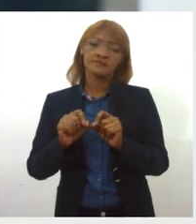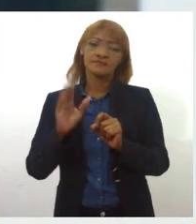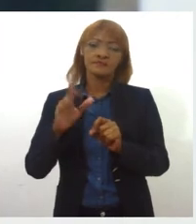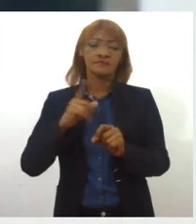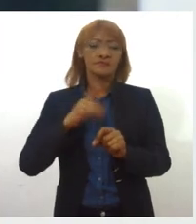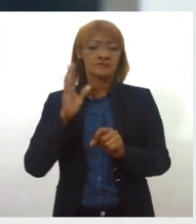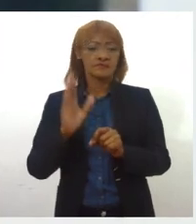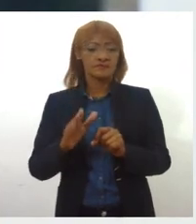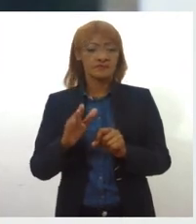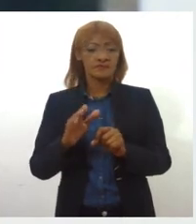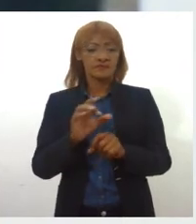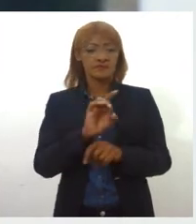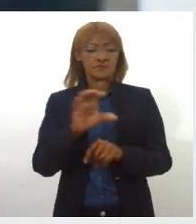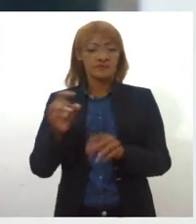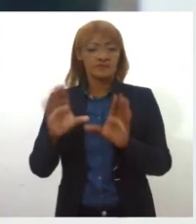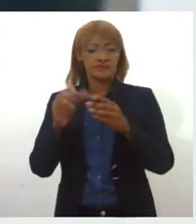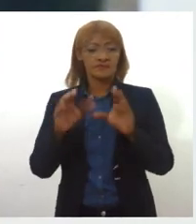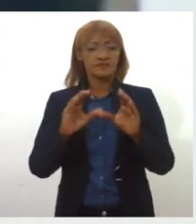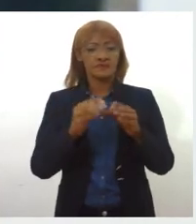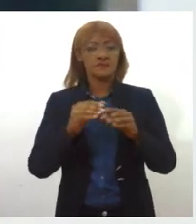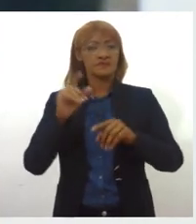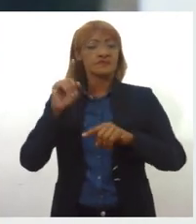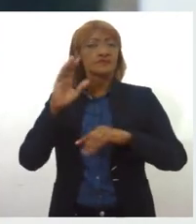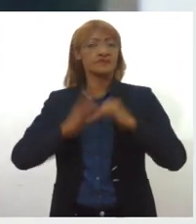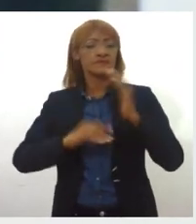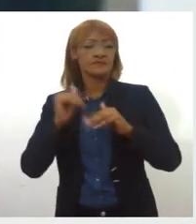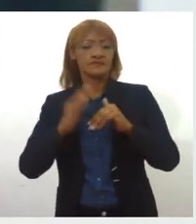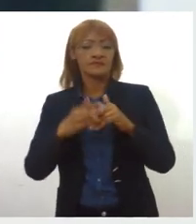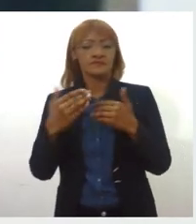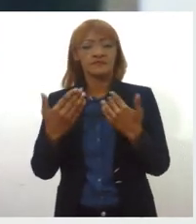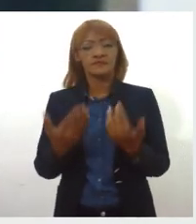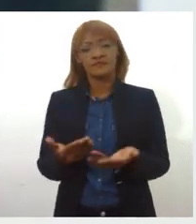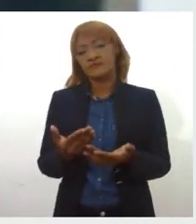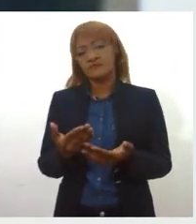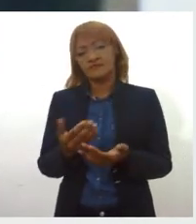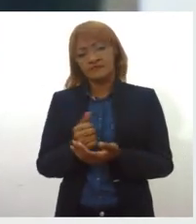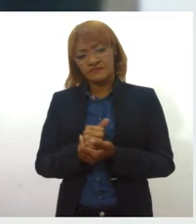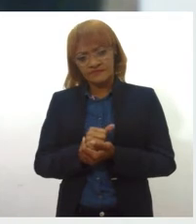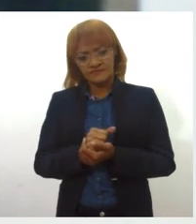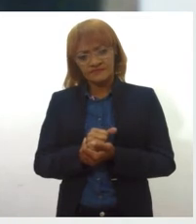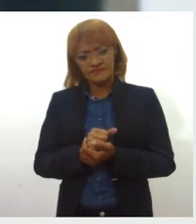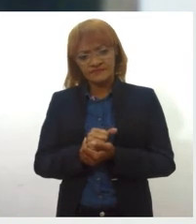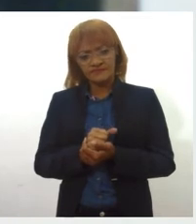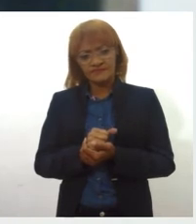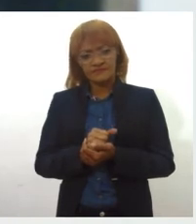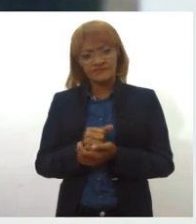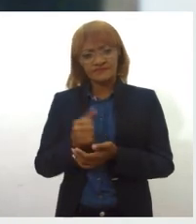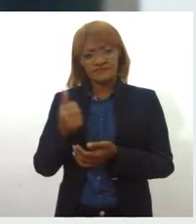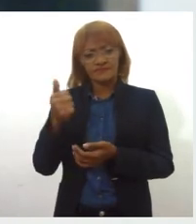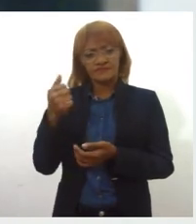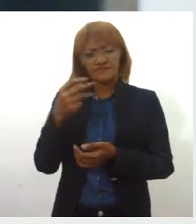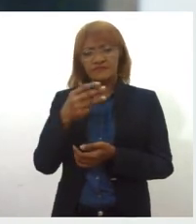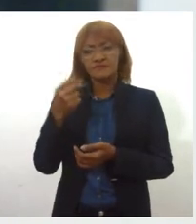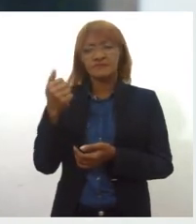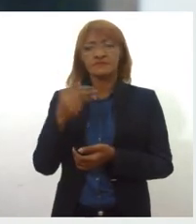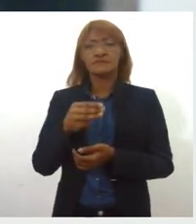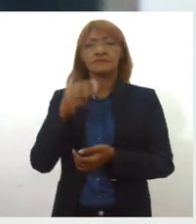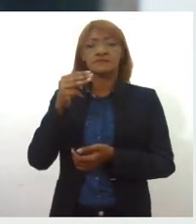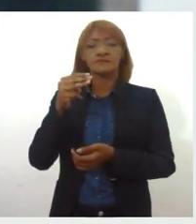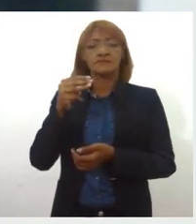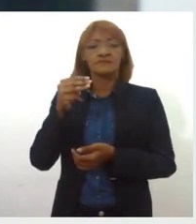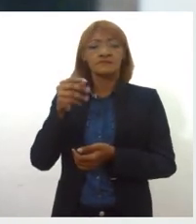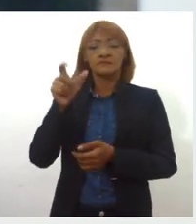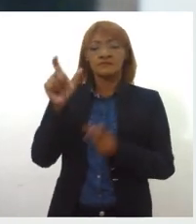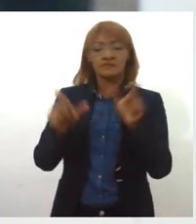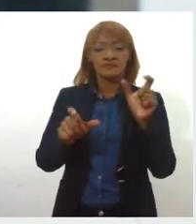atletas e técnicos para participar das competições. Então, quem estiver cadastrado nesse programa, hoje a gente tem 13 entidades, mas a gente quer que no ano que vem